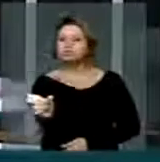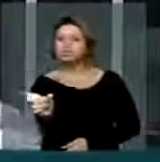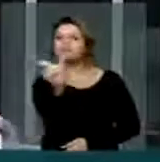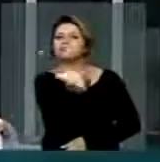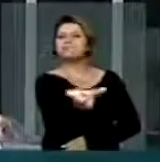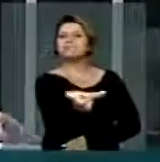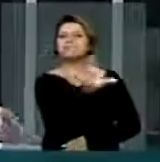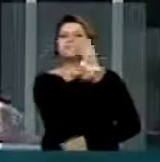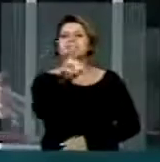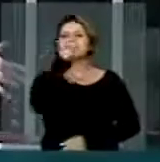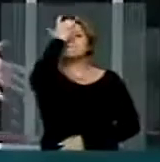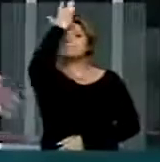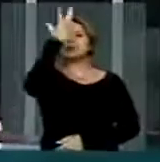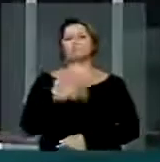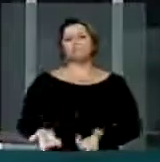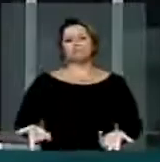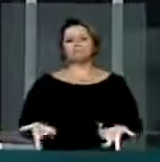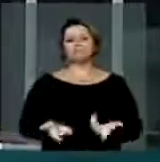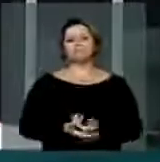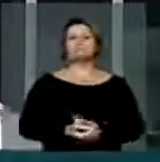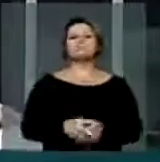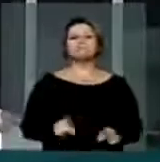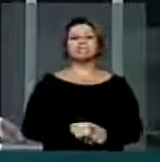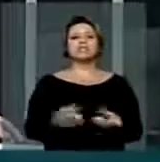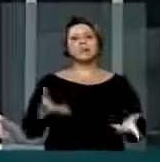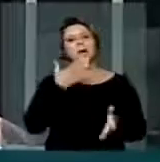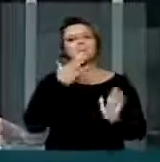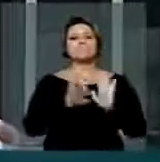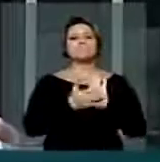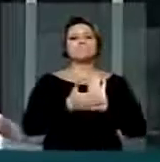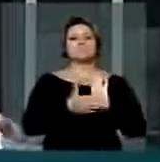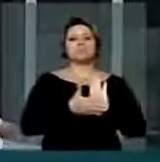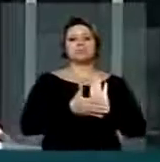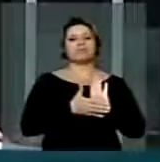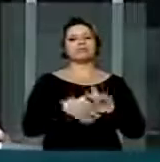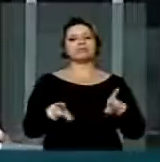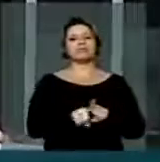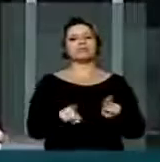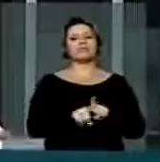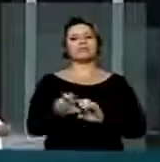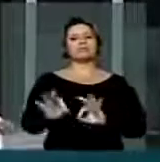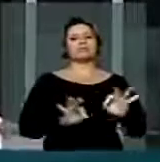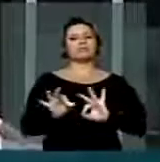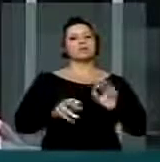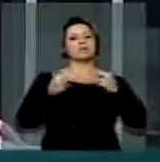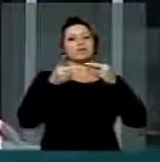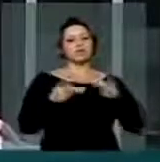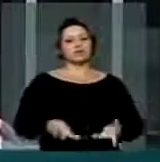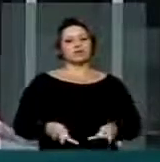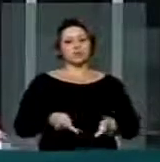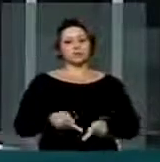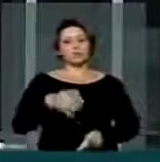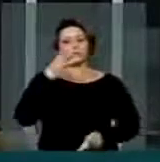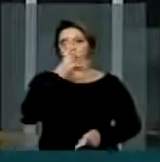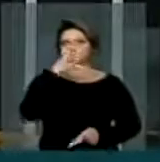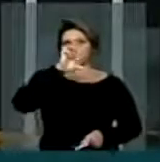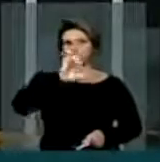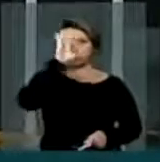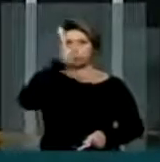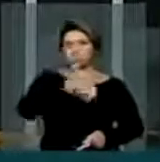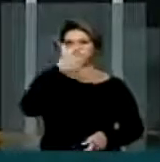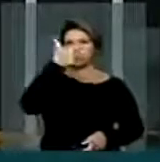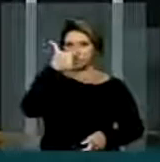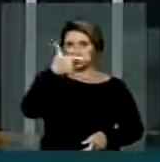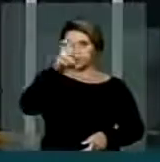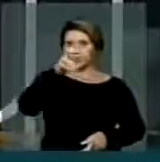casa de show e espetáculos. Então, essas nossas propostas, através desse nosso projeto de lei, projeto de lei 4952 de